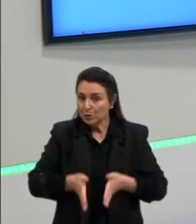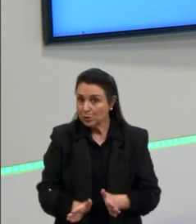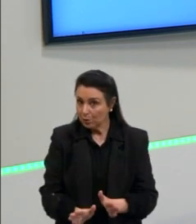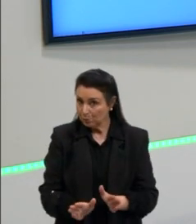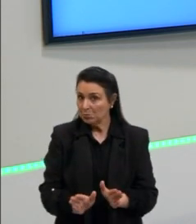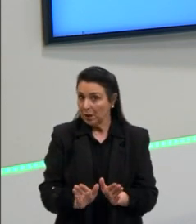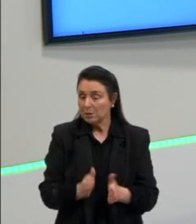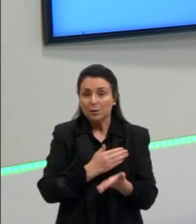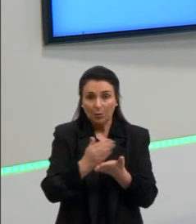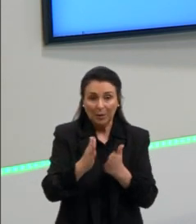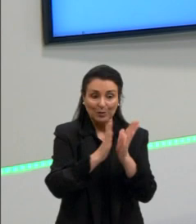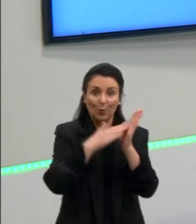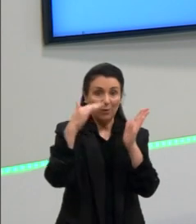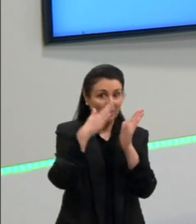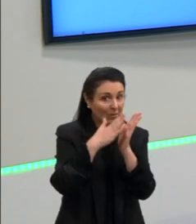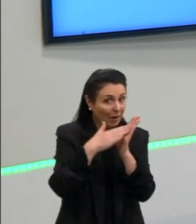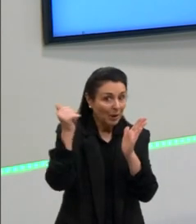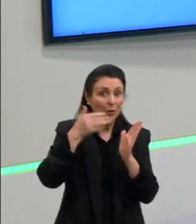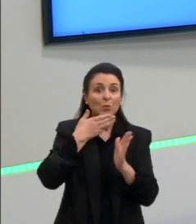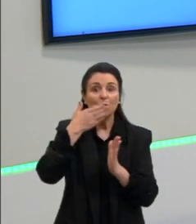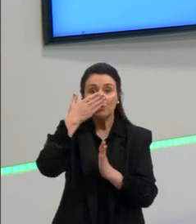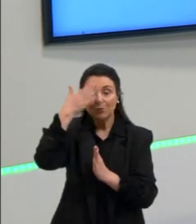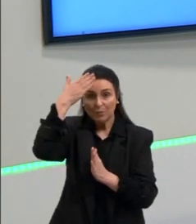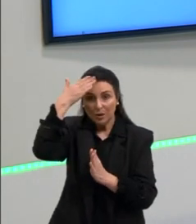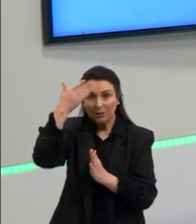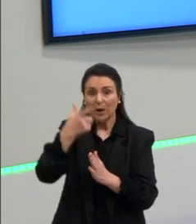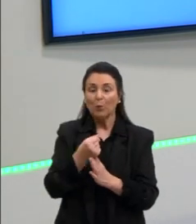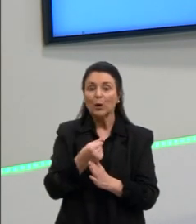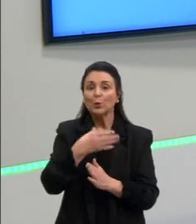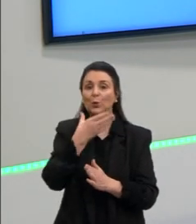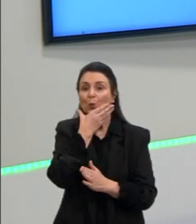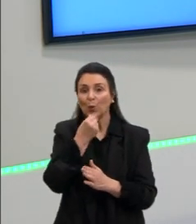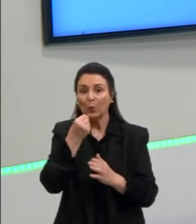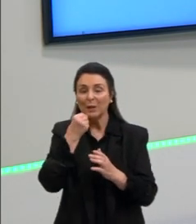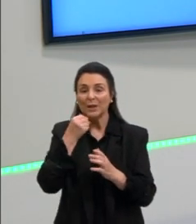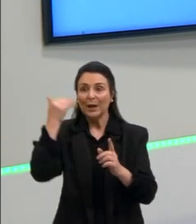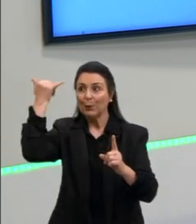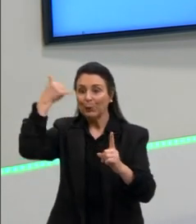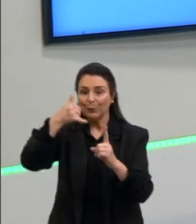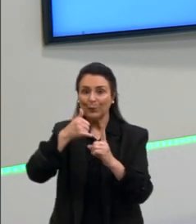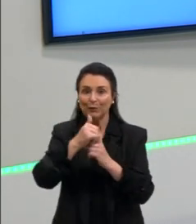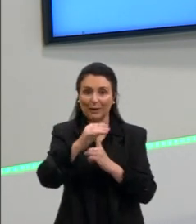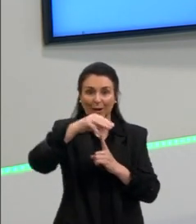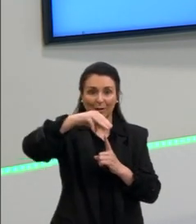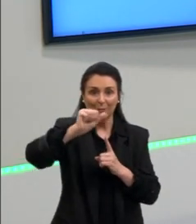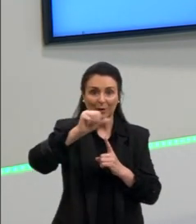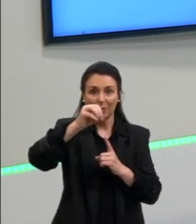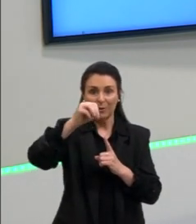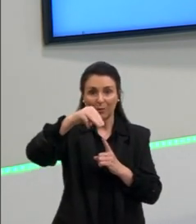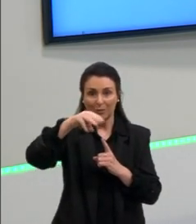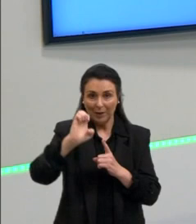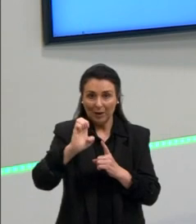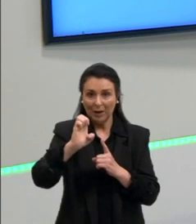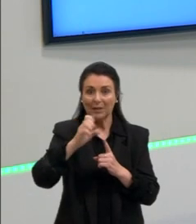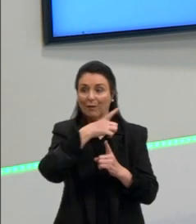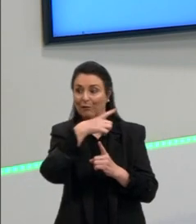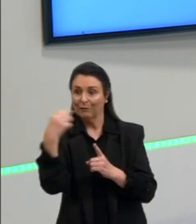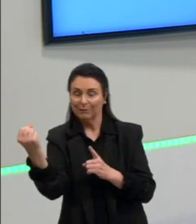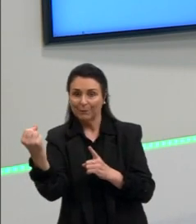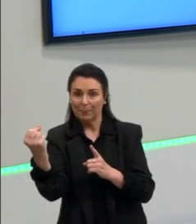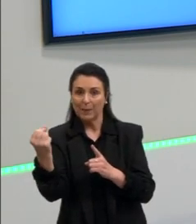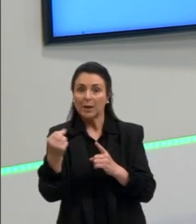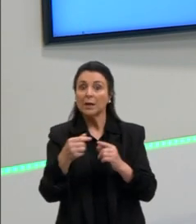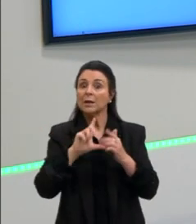calendário que inicia, então, na fuga de Maomé para Medina. Depois, ele vai virar o líder de Medina e vai